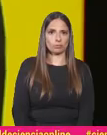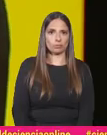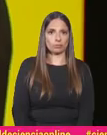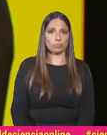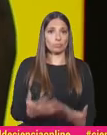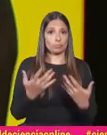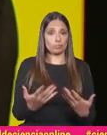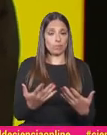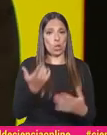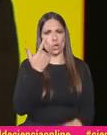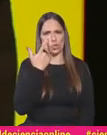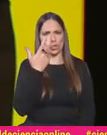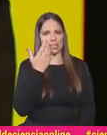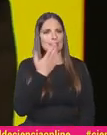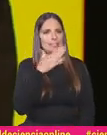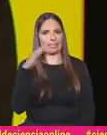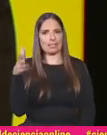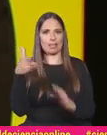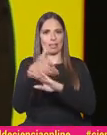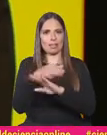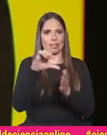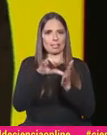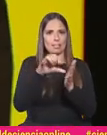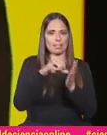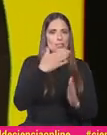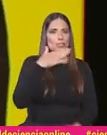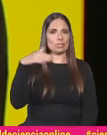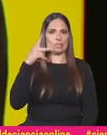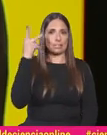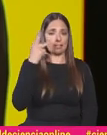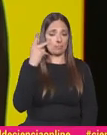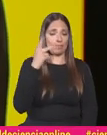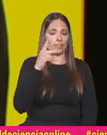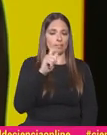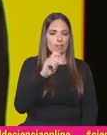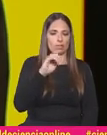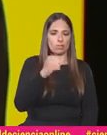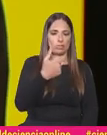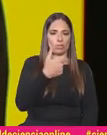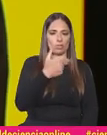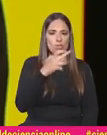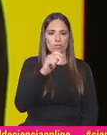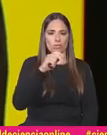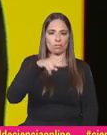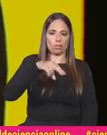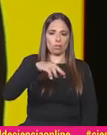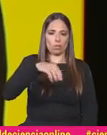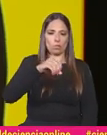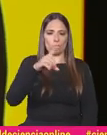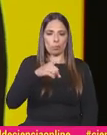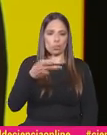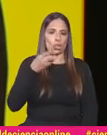E agora vamos experimentar ciência através do Centro Ciência Viva de Estromojo e vamos estar à conversa com o seu diretor Rui Dias,